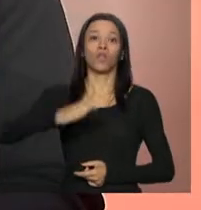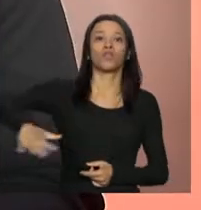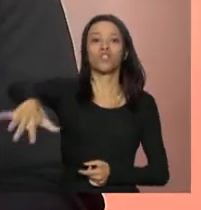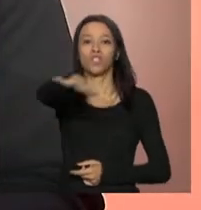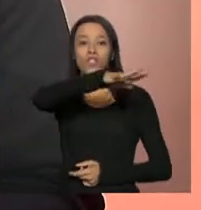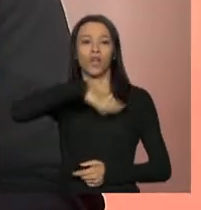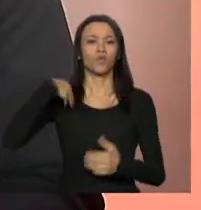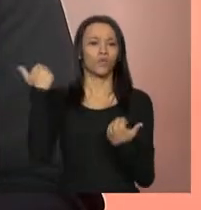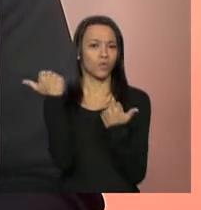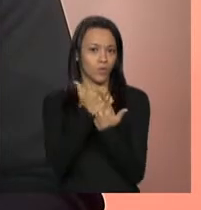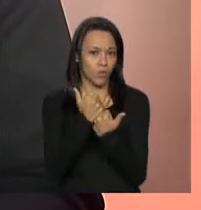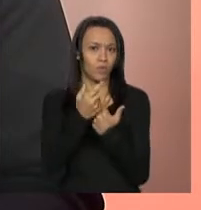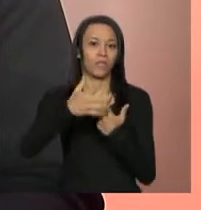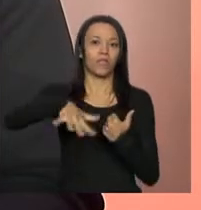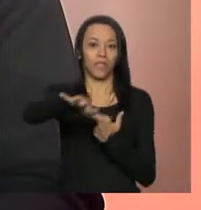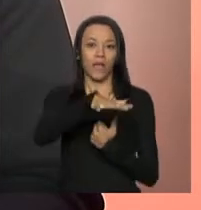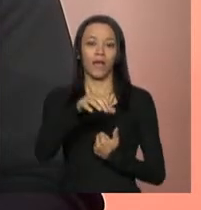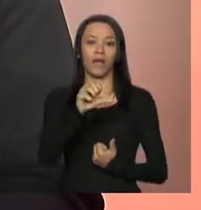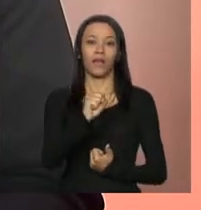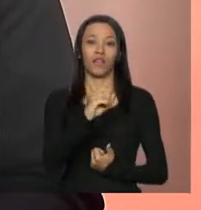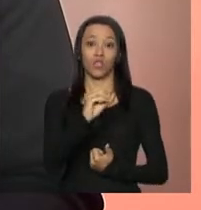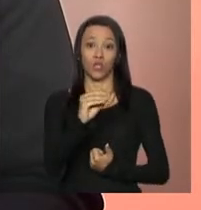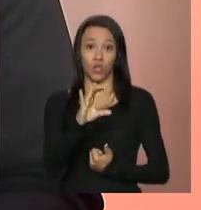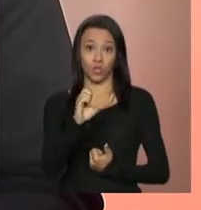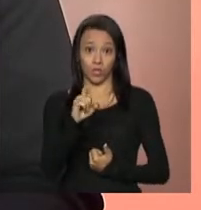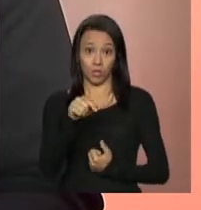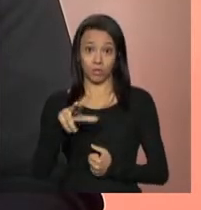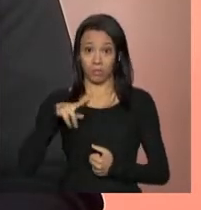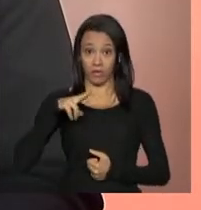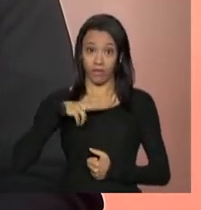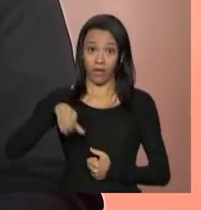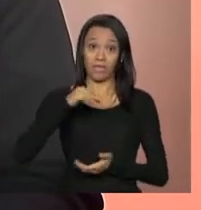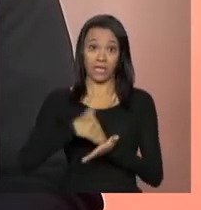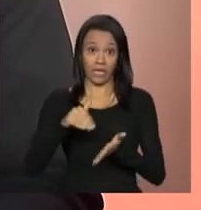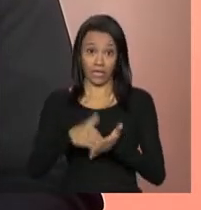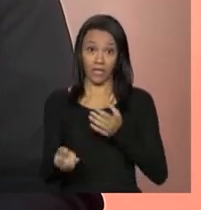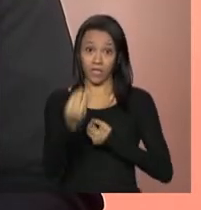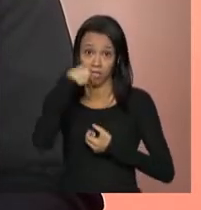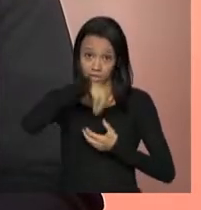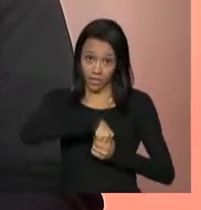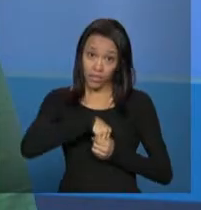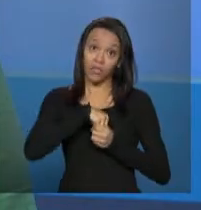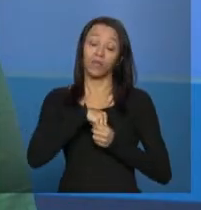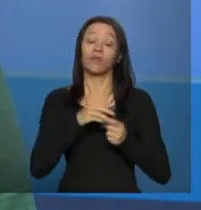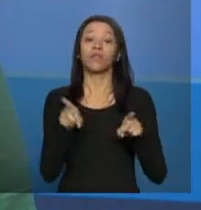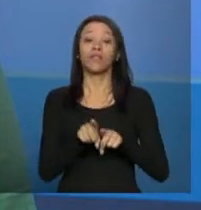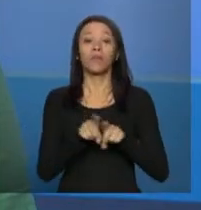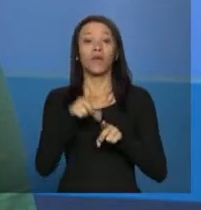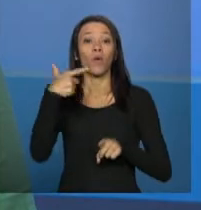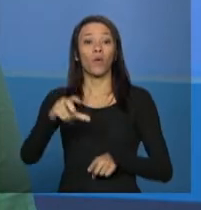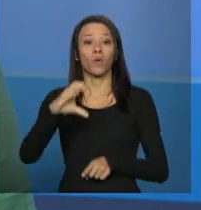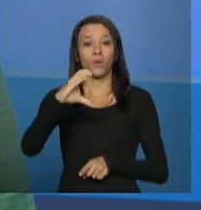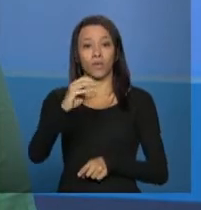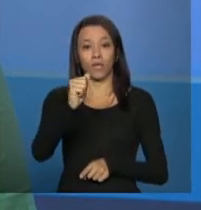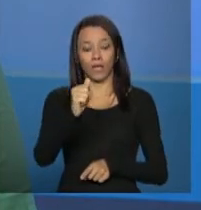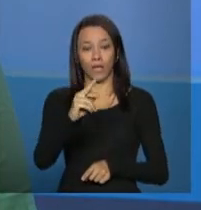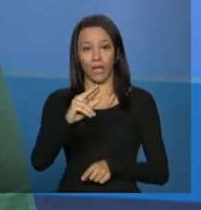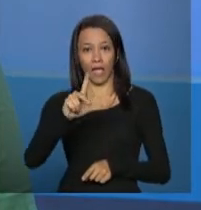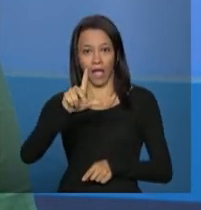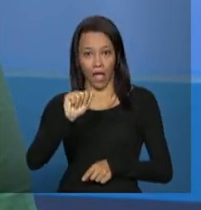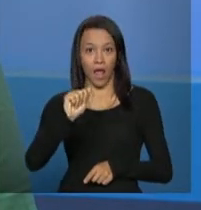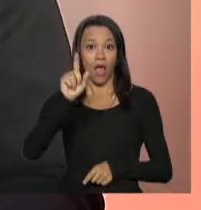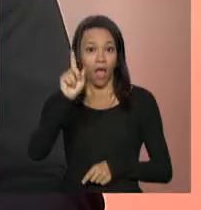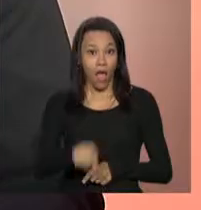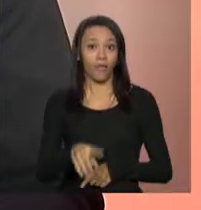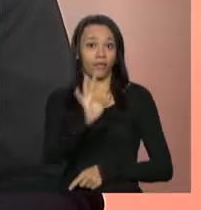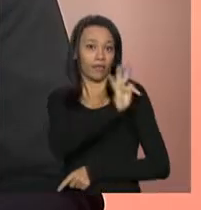Acompanhamento da Rede Sócio-Assistencial Privada da Secretaria Nacional de Assistência Social e Carla Mota, Técnica da Coordenação-Geral